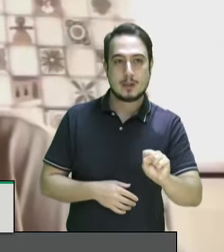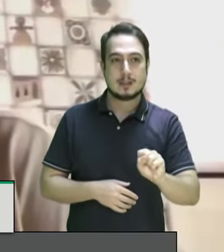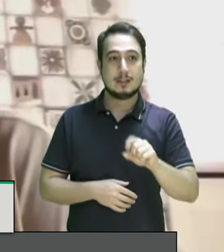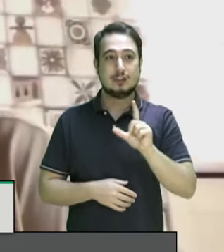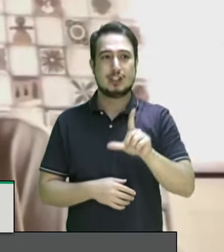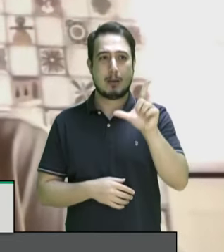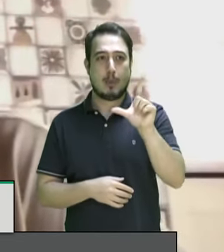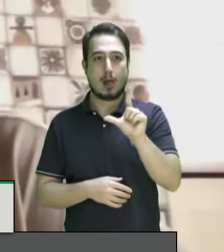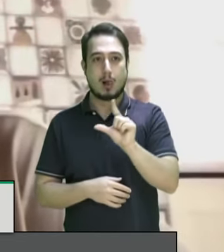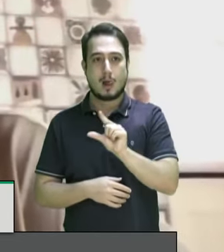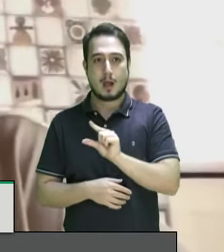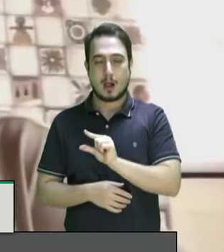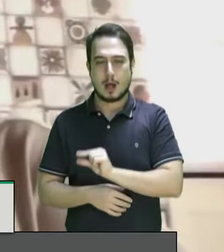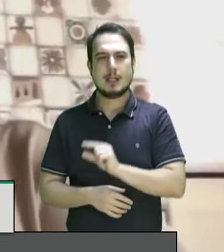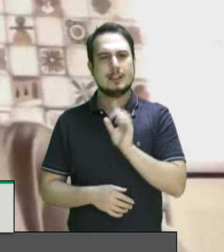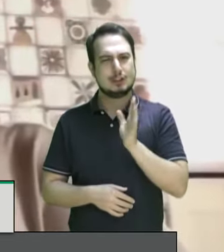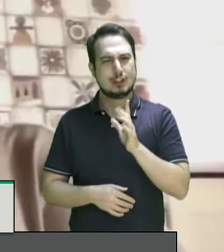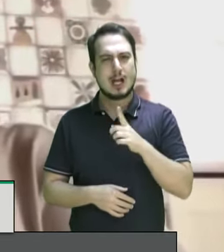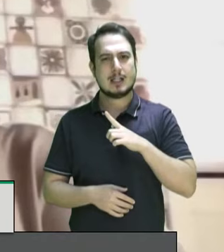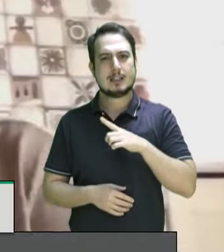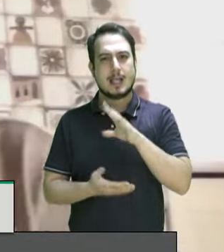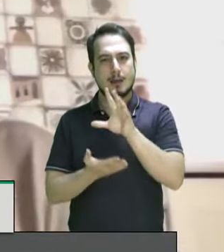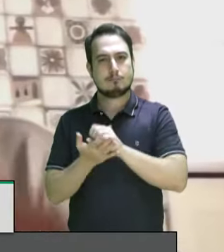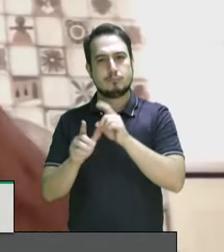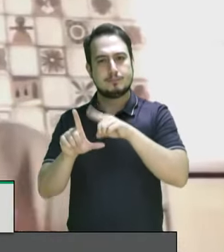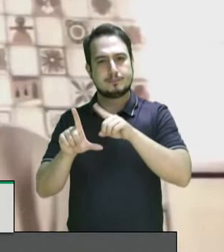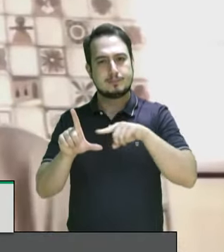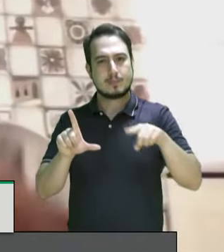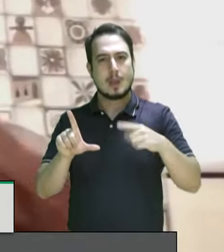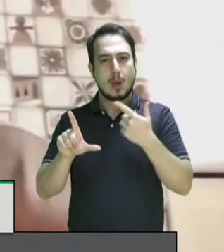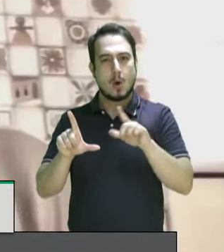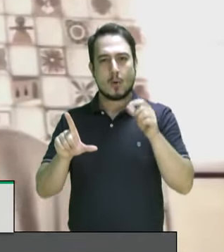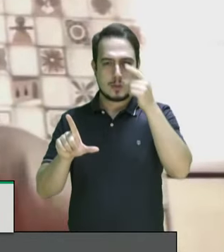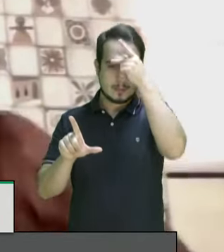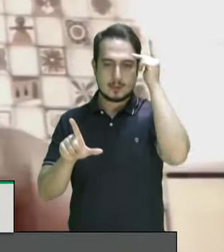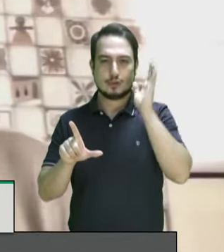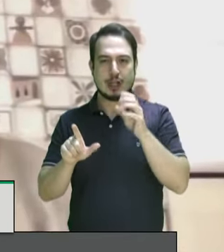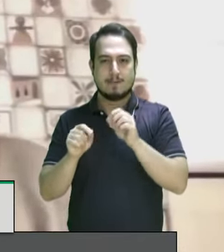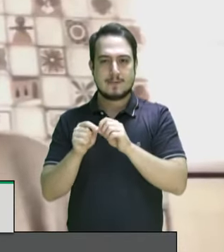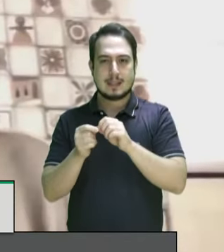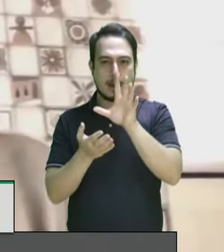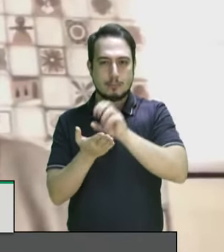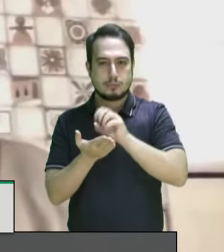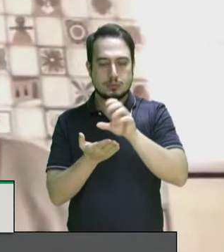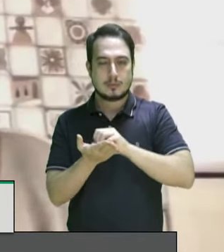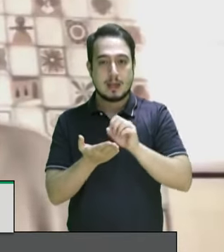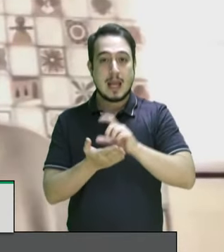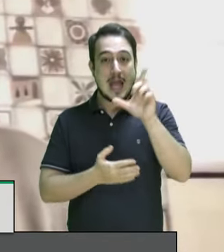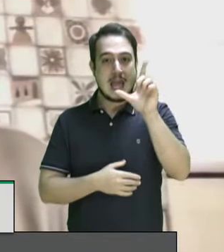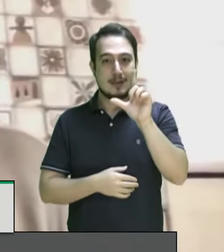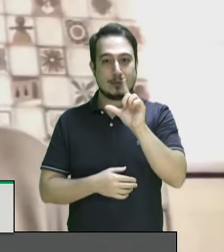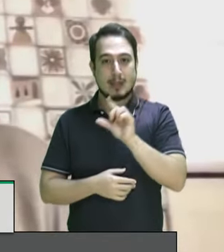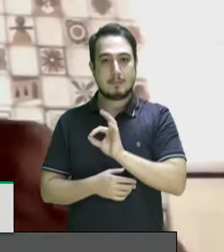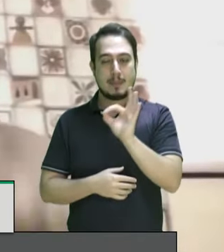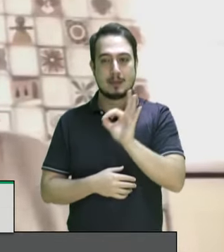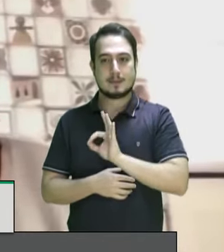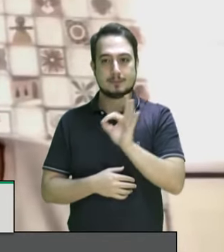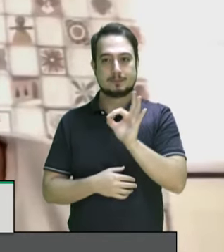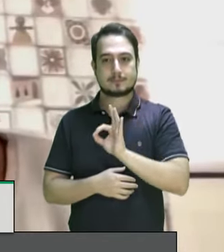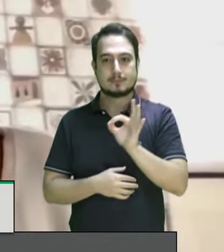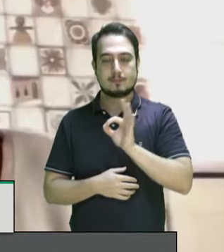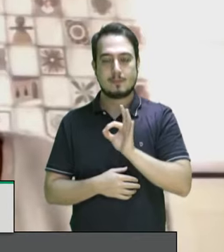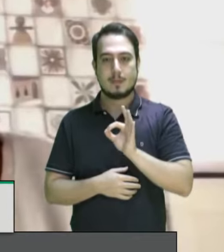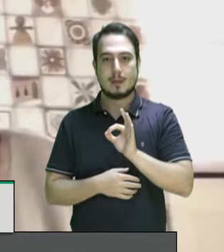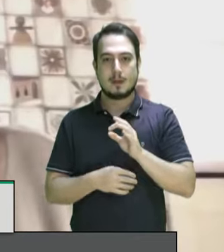já fez aí o detalhamento e Eda e todas as outras nós reduzimos todo o percentual de